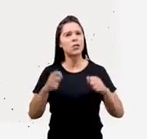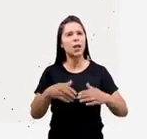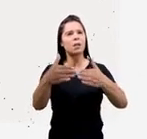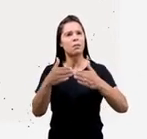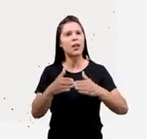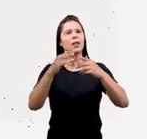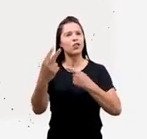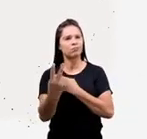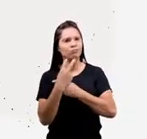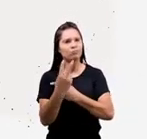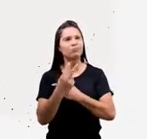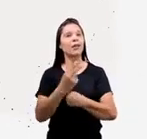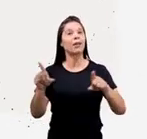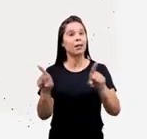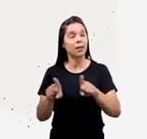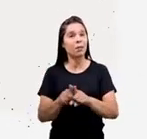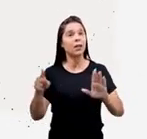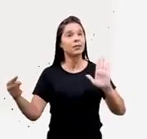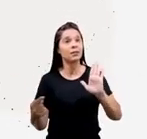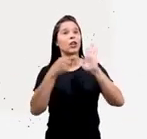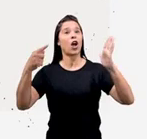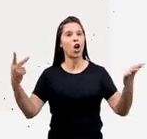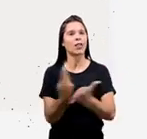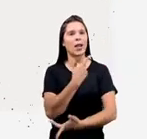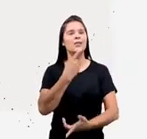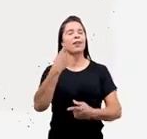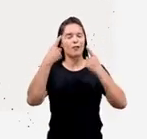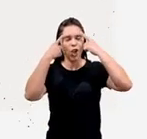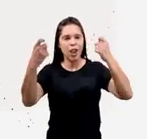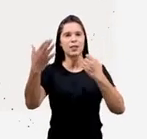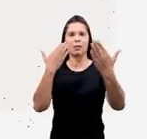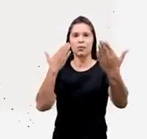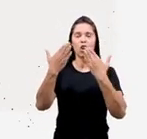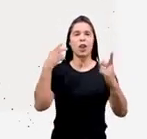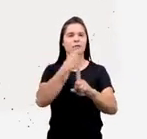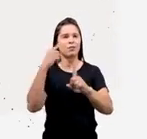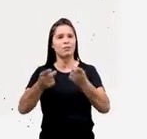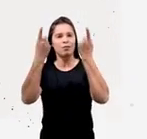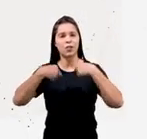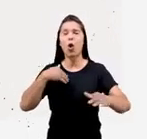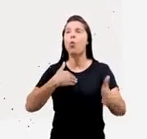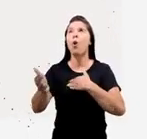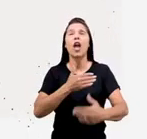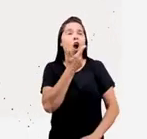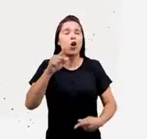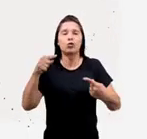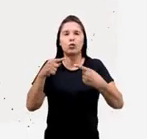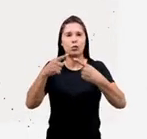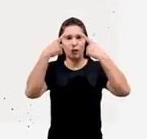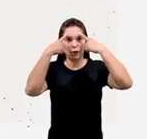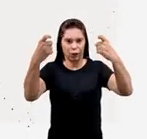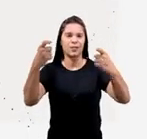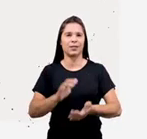solicitar medidas protetivas e denunciar casos de violência psicológica, física ou qualquer outro tipo de conduta